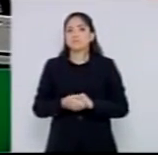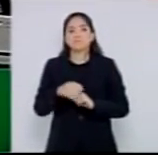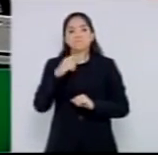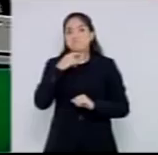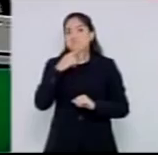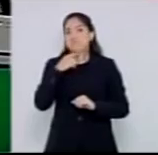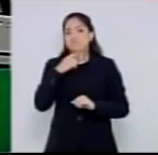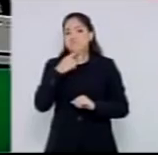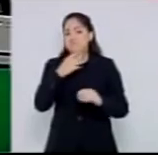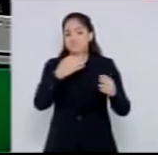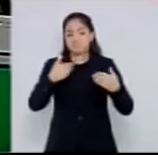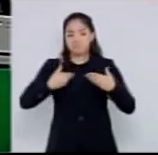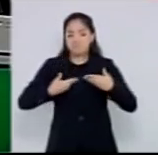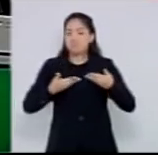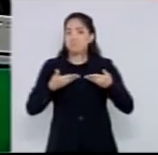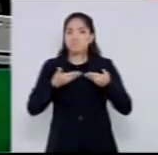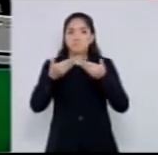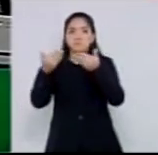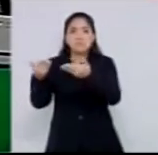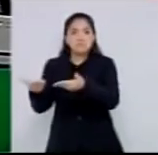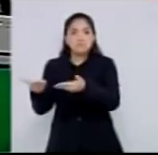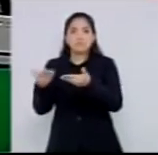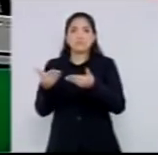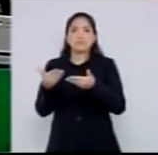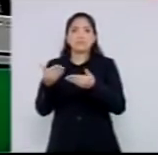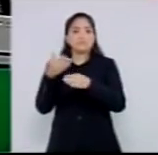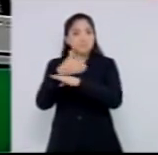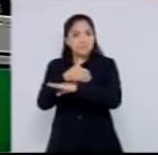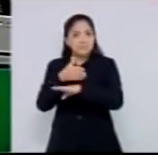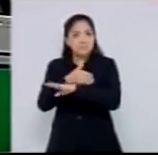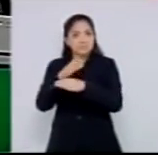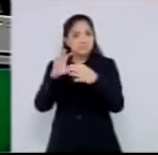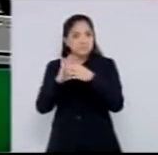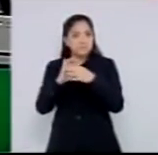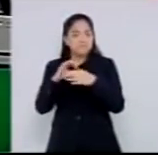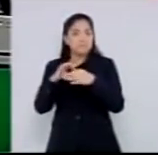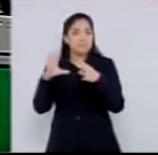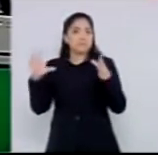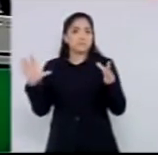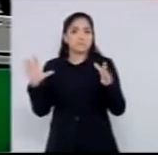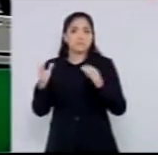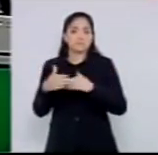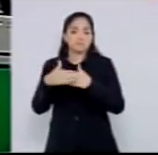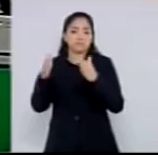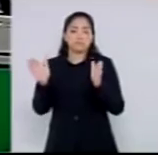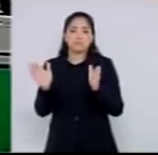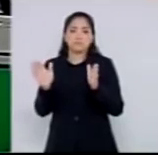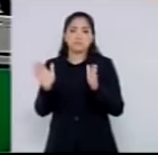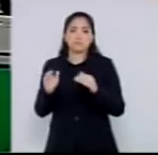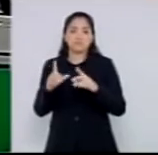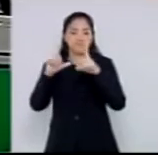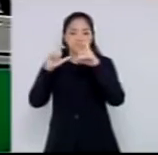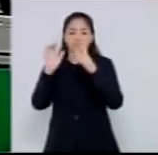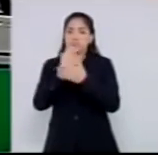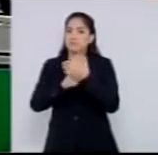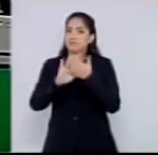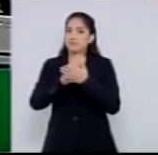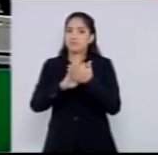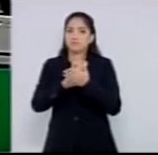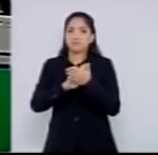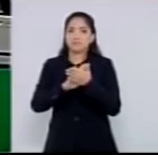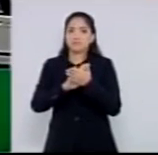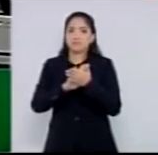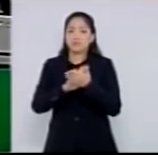eu não fui convidado, para participar da inauguração, então, nem o meu braço, pode estar na foto, o único